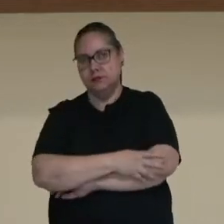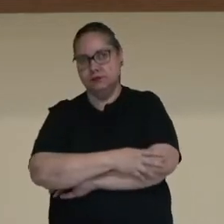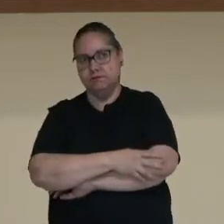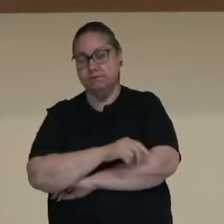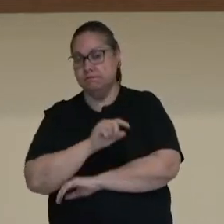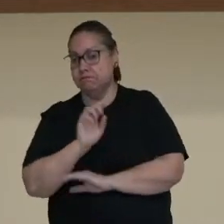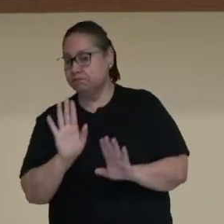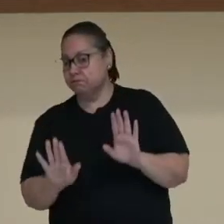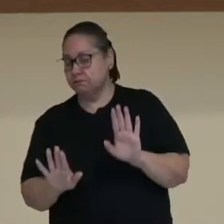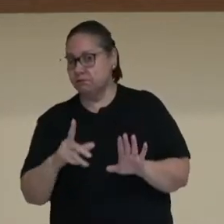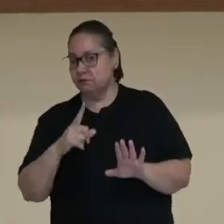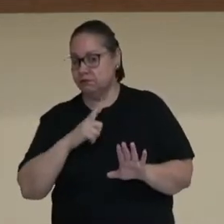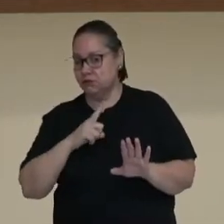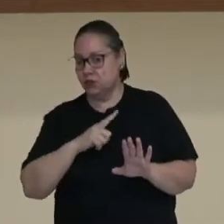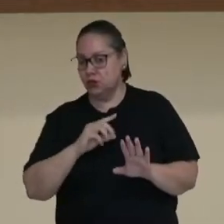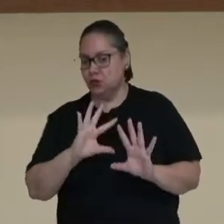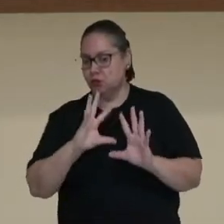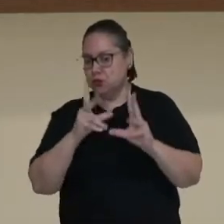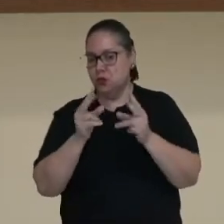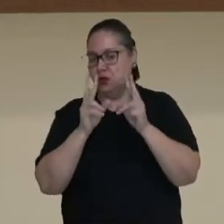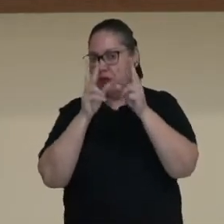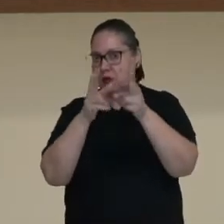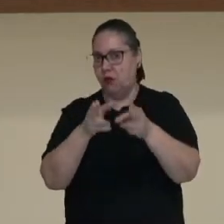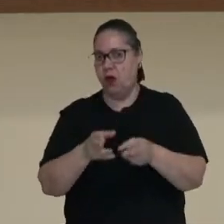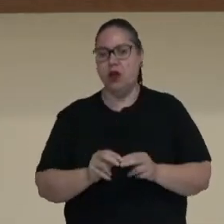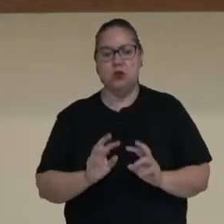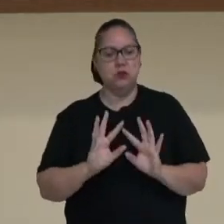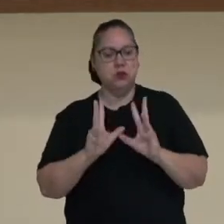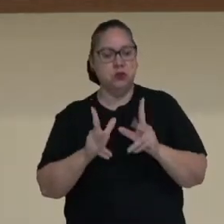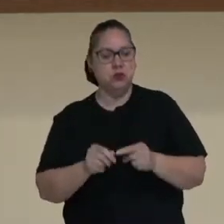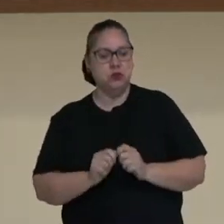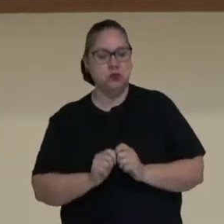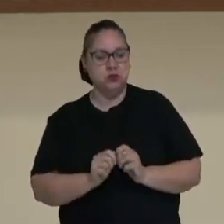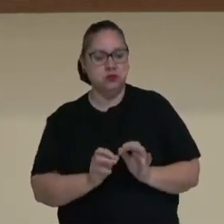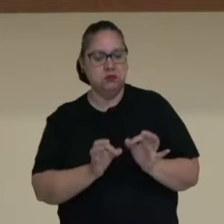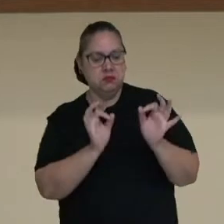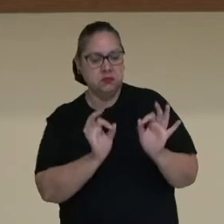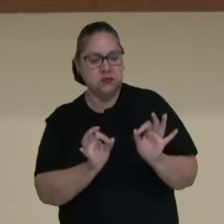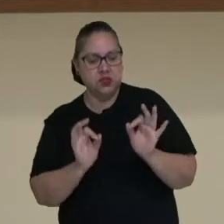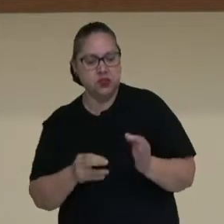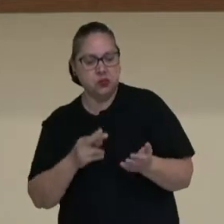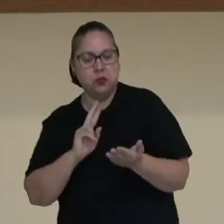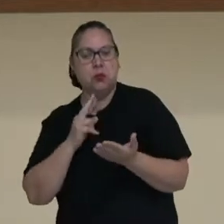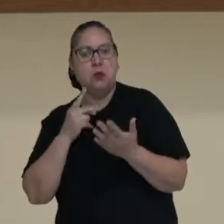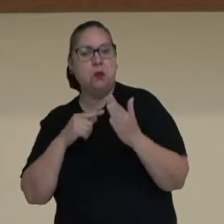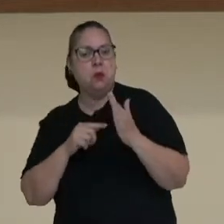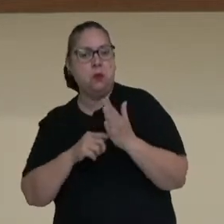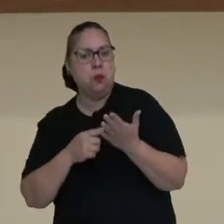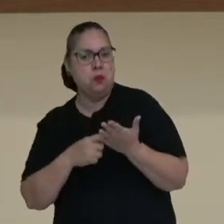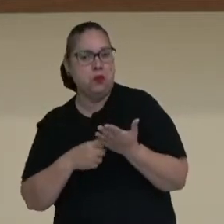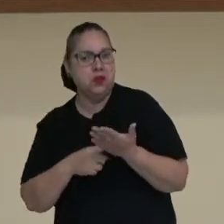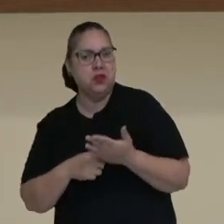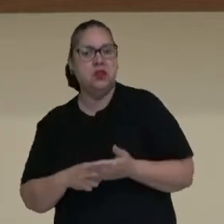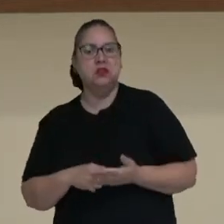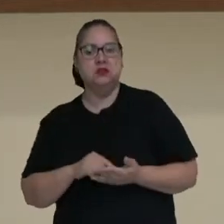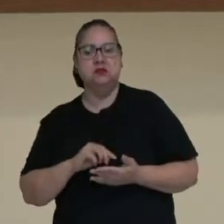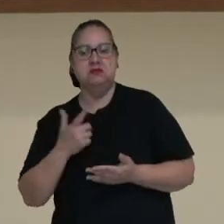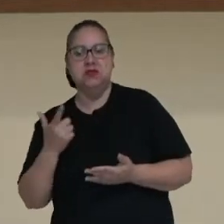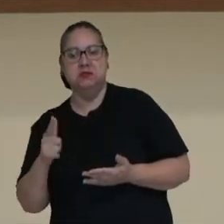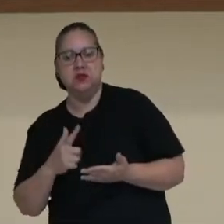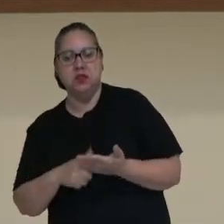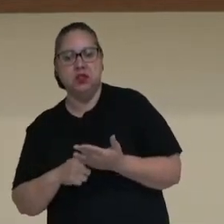Será que todos têm o mesmo formato? Todos estão com rimas, sem rimas, em